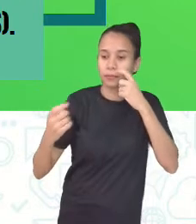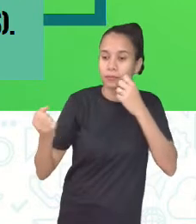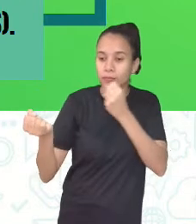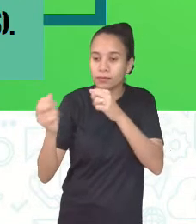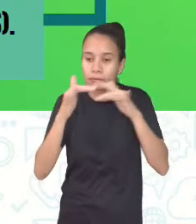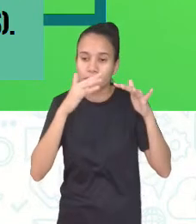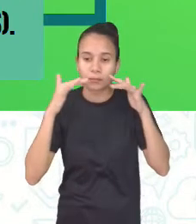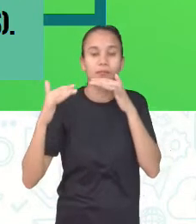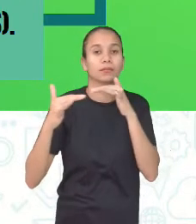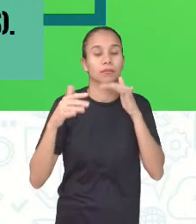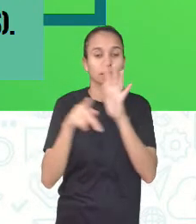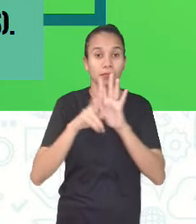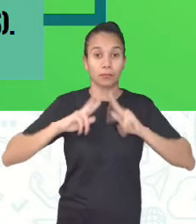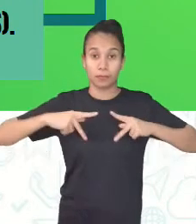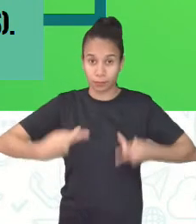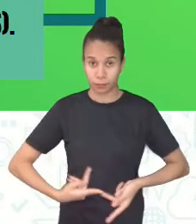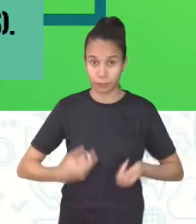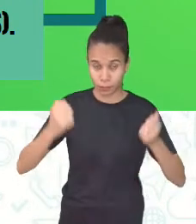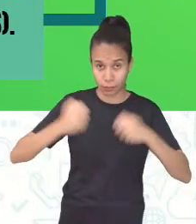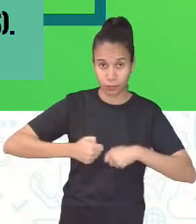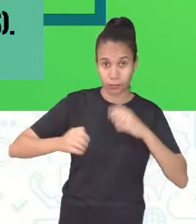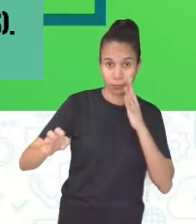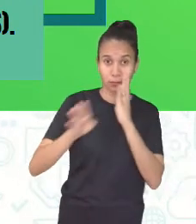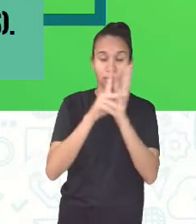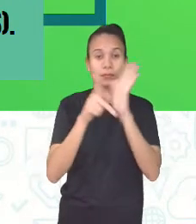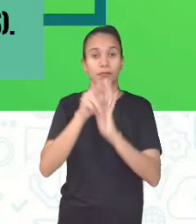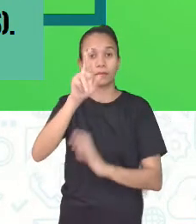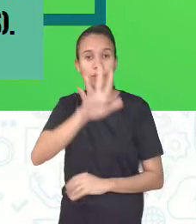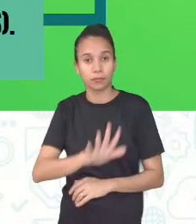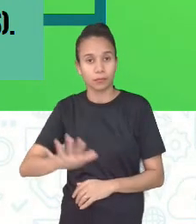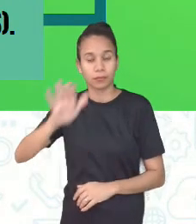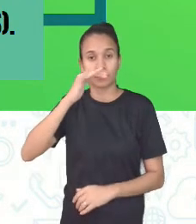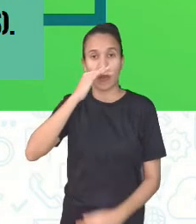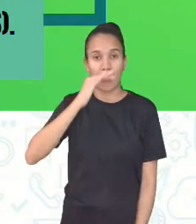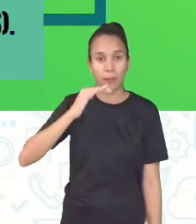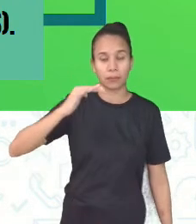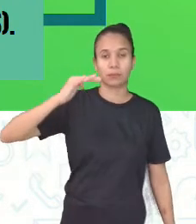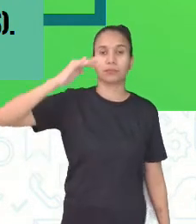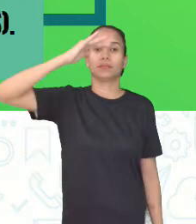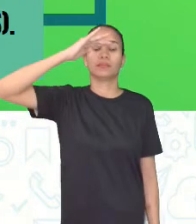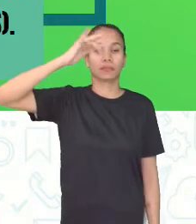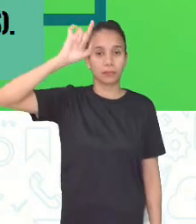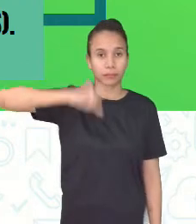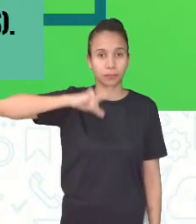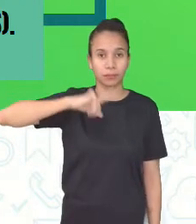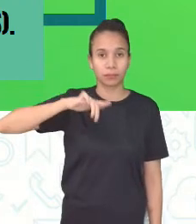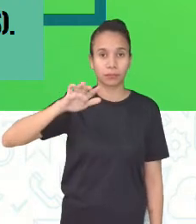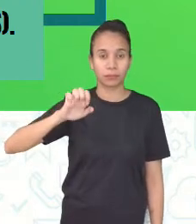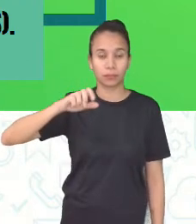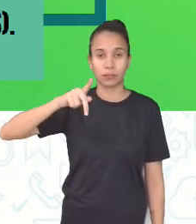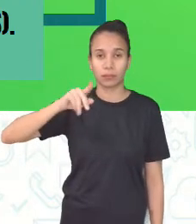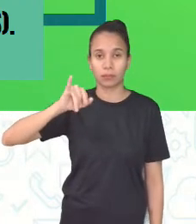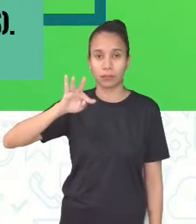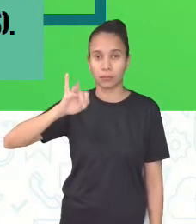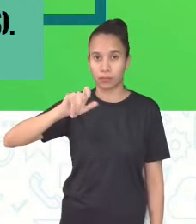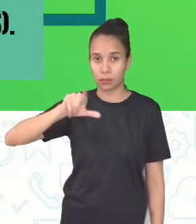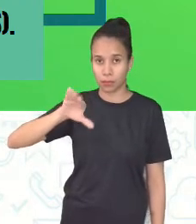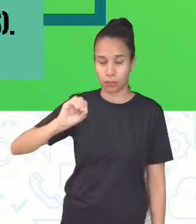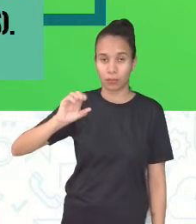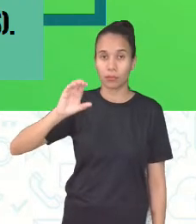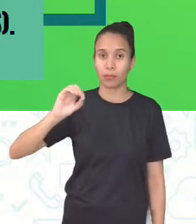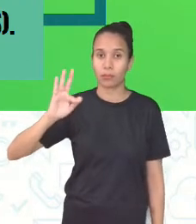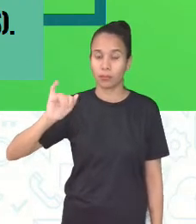Em humanos, podemos encontrar uma região superior das fossas nasais, o epitélio olfativo,